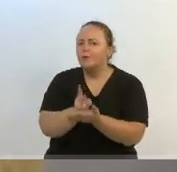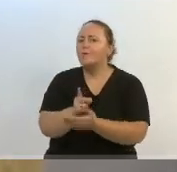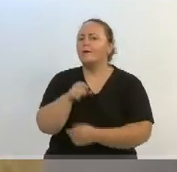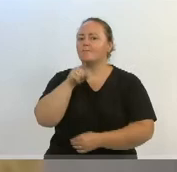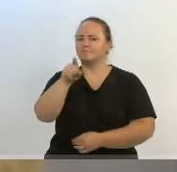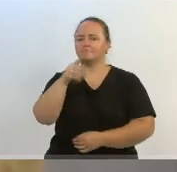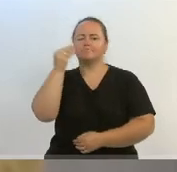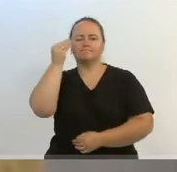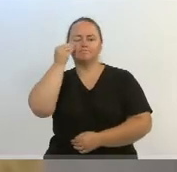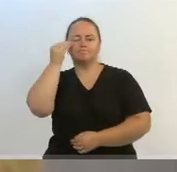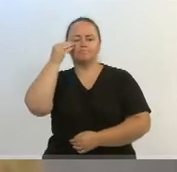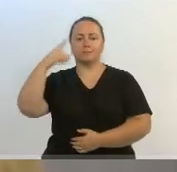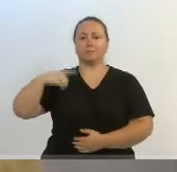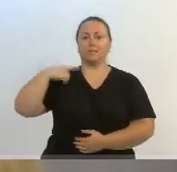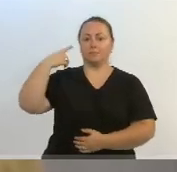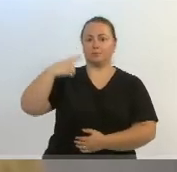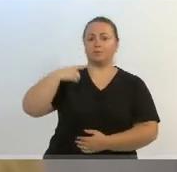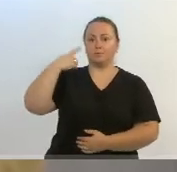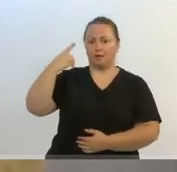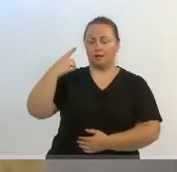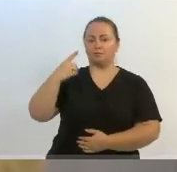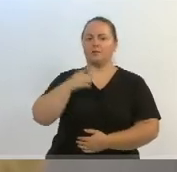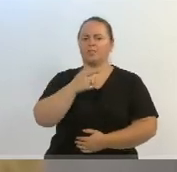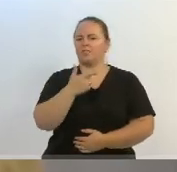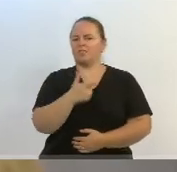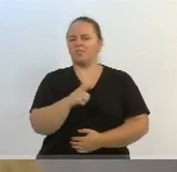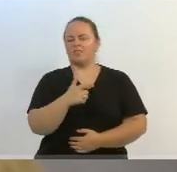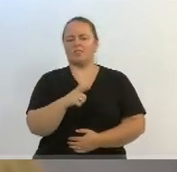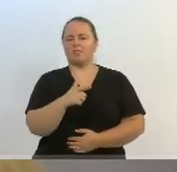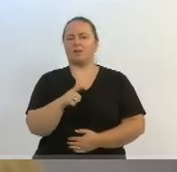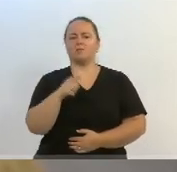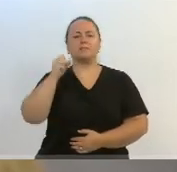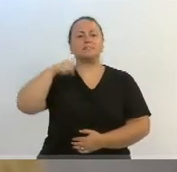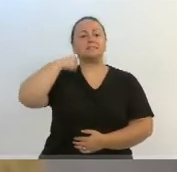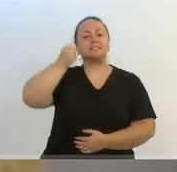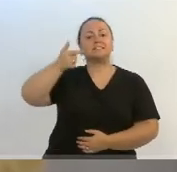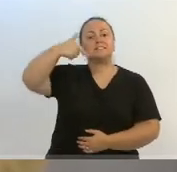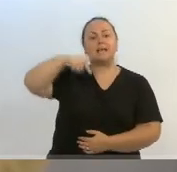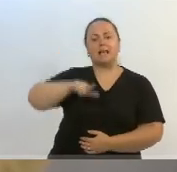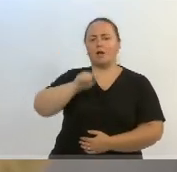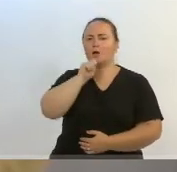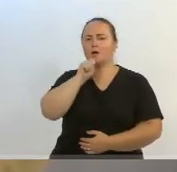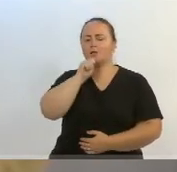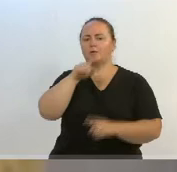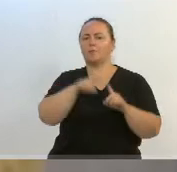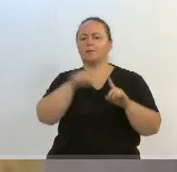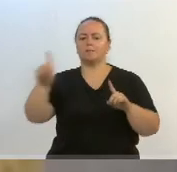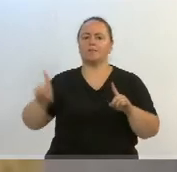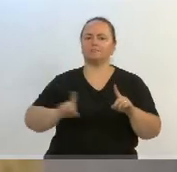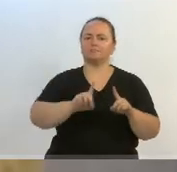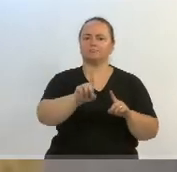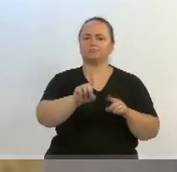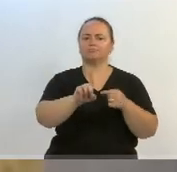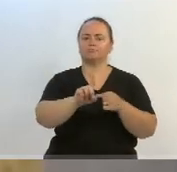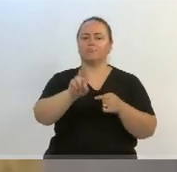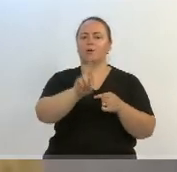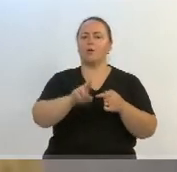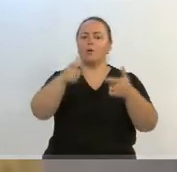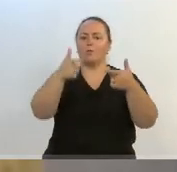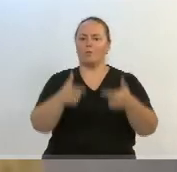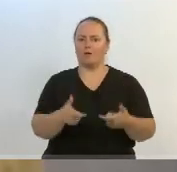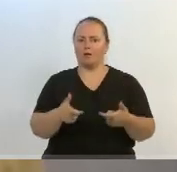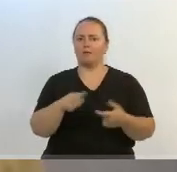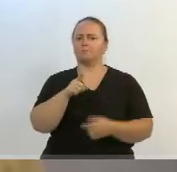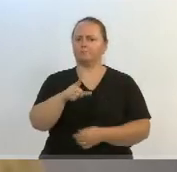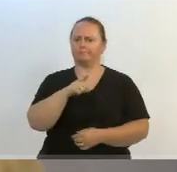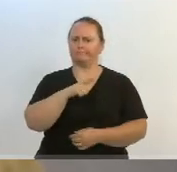de deputado e não a reeleição ao Senado, justamente para ocupar o espaço que hoje ele tem